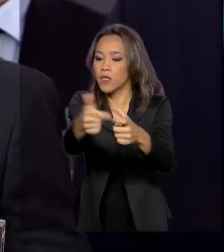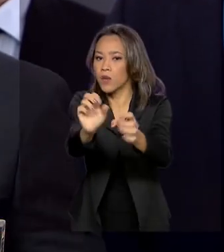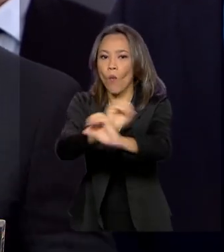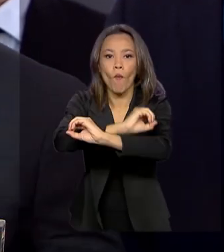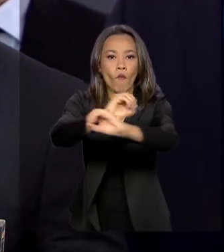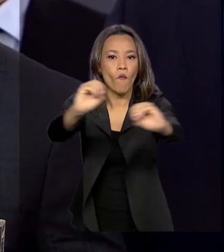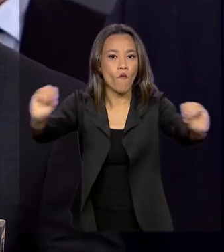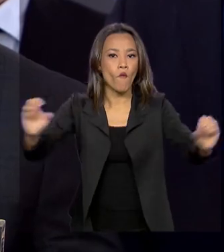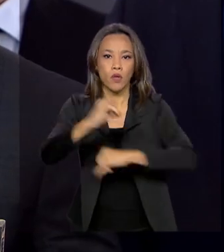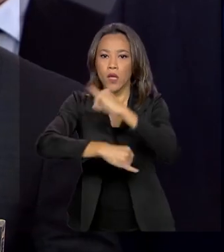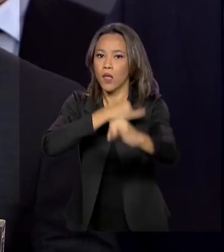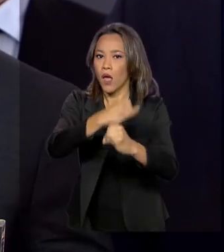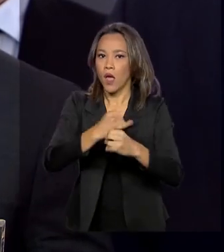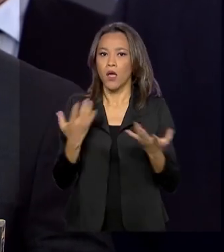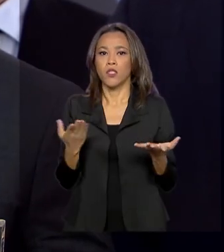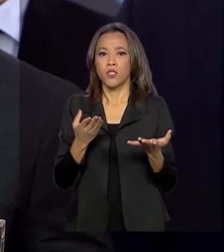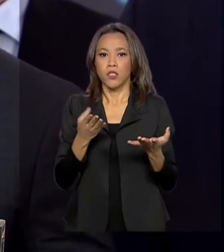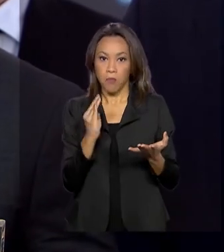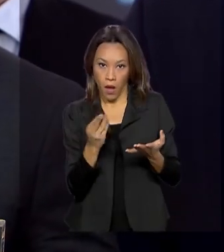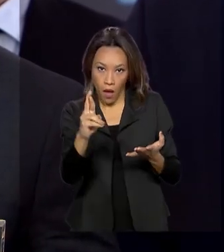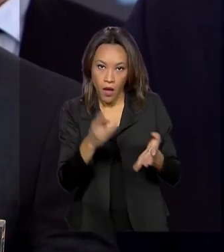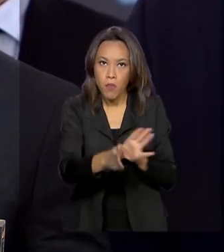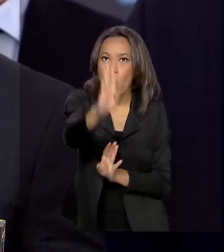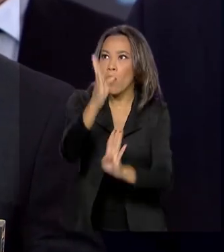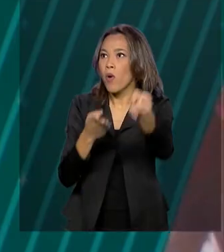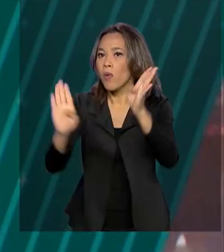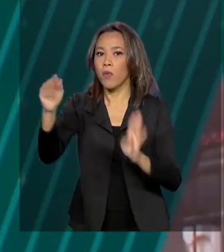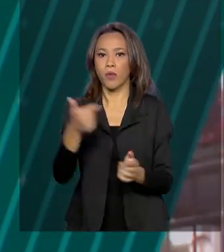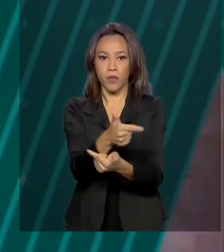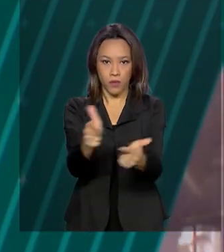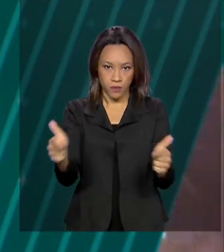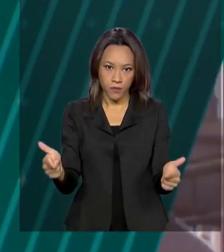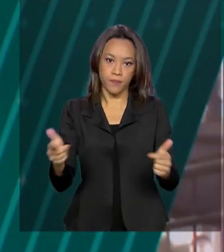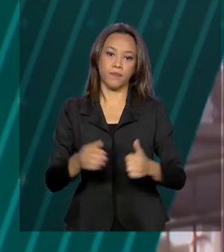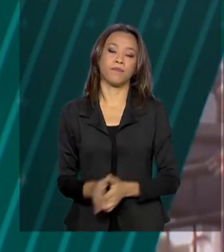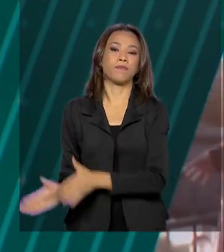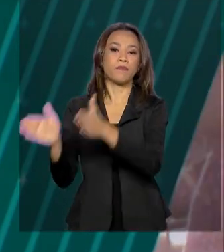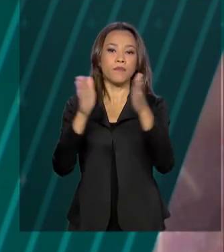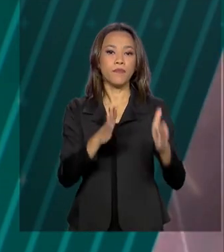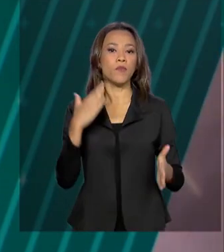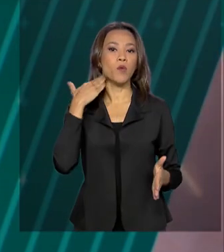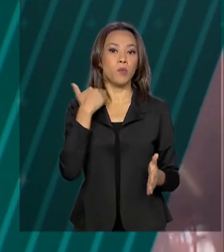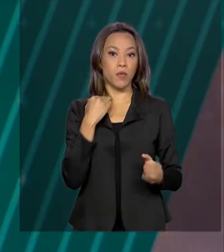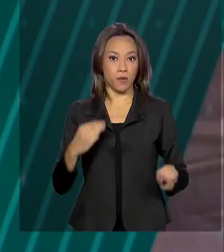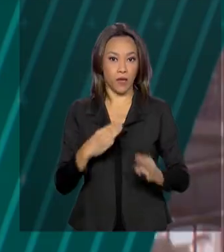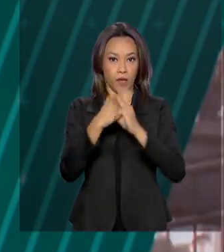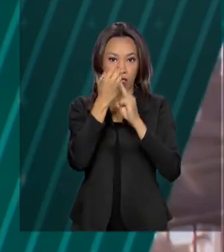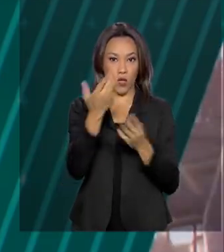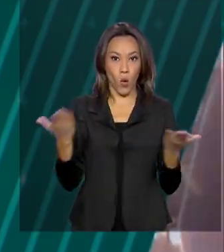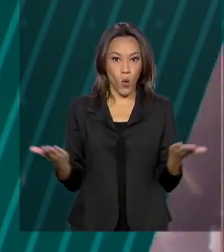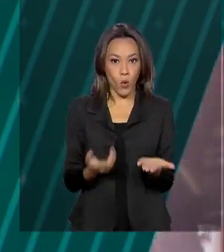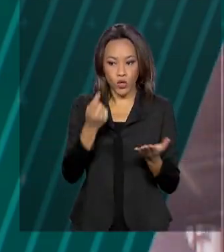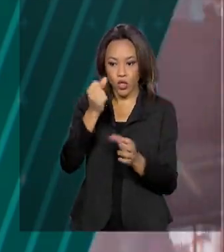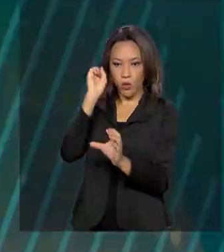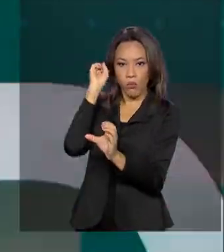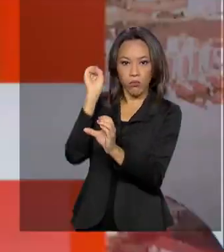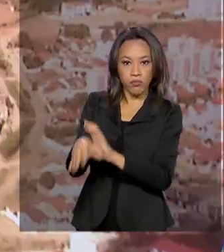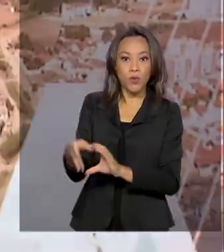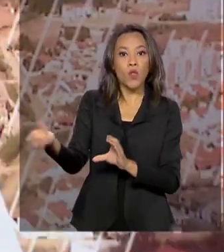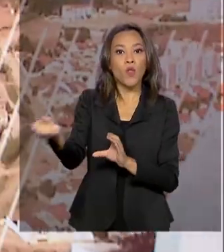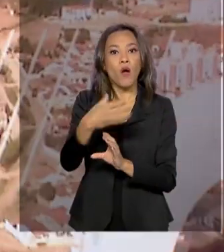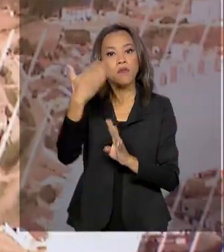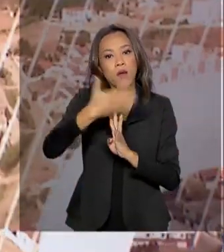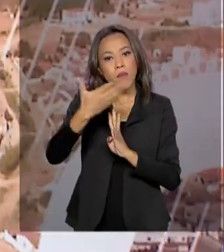localidades ainda desprovidas desse acesso. A Caixa deposita hoje novas parcelas do auxílio